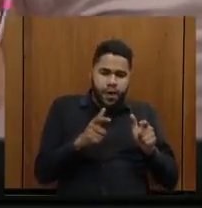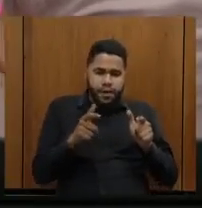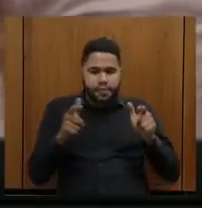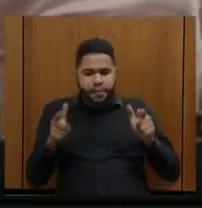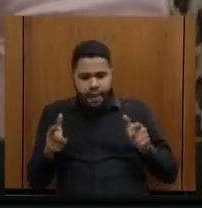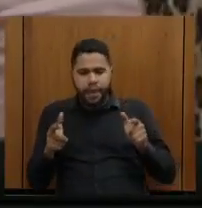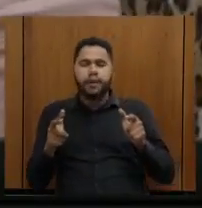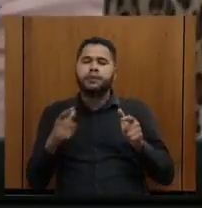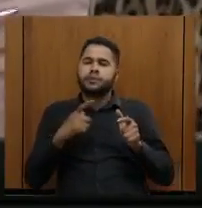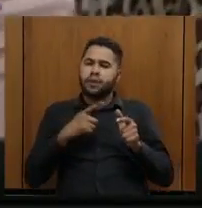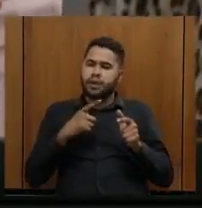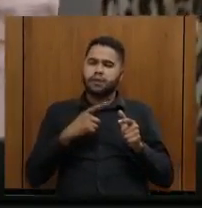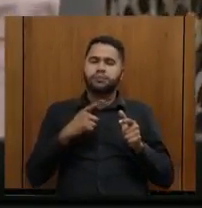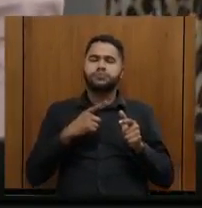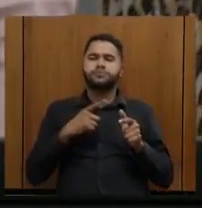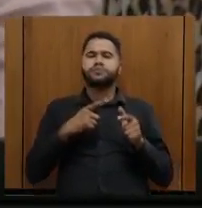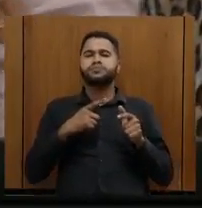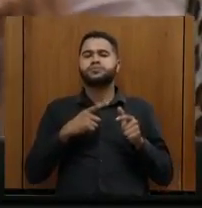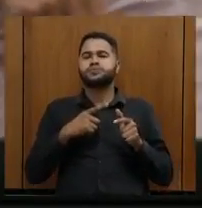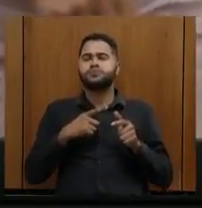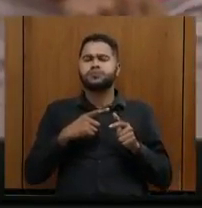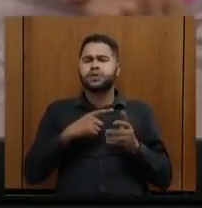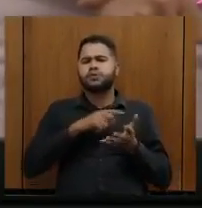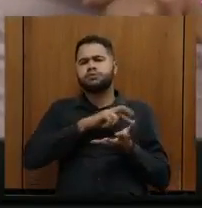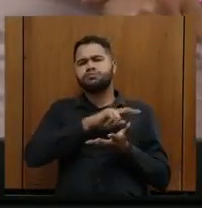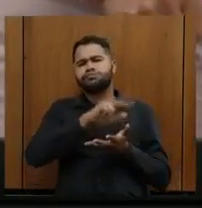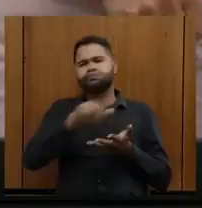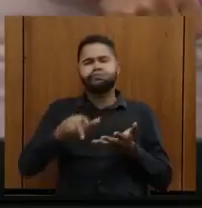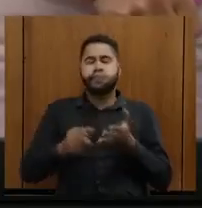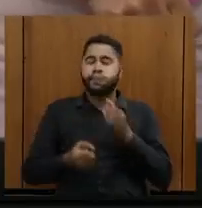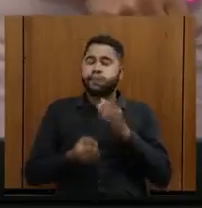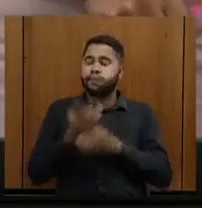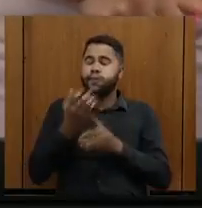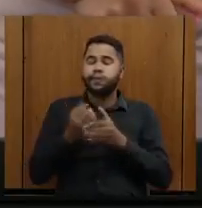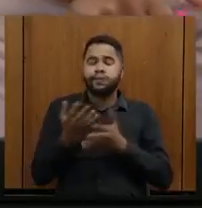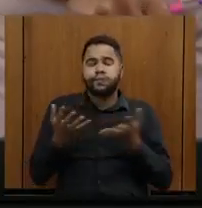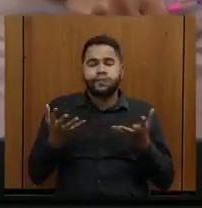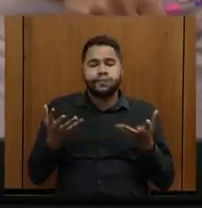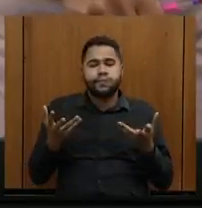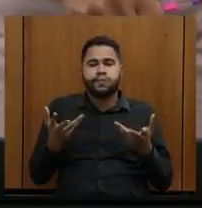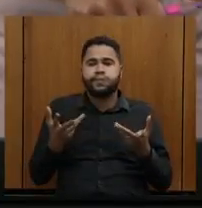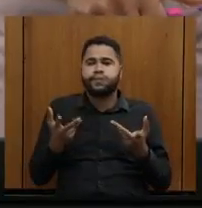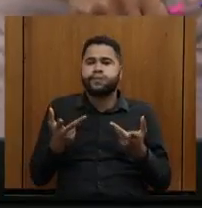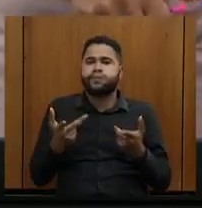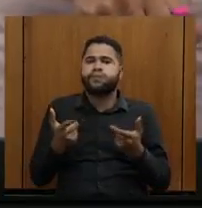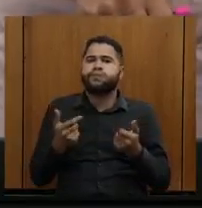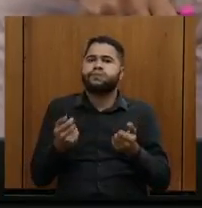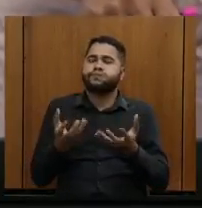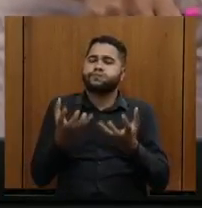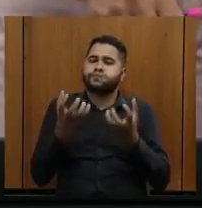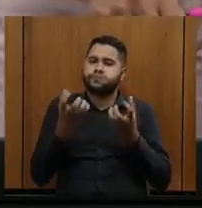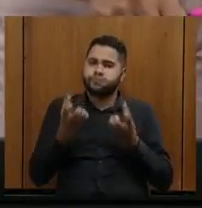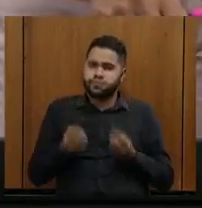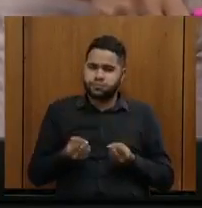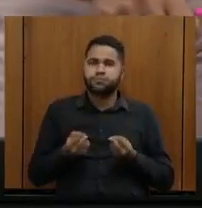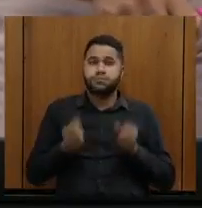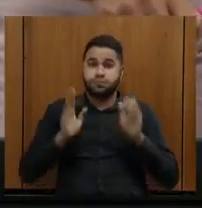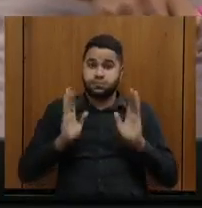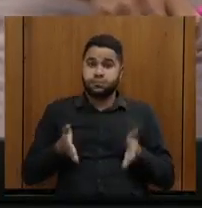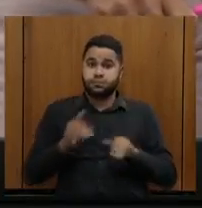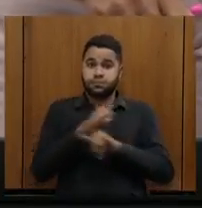nós temos aí uma gama de produtores, coisa mais maravilhosa, produtores que receberam, que nós já falamos aqui,